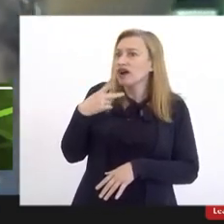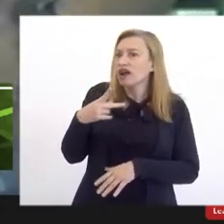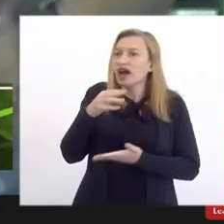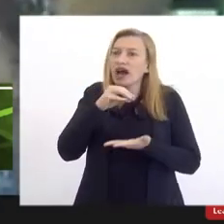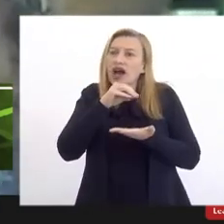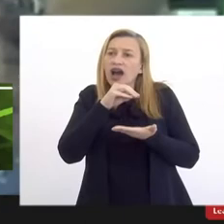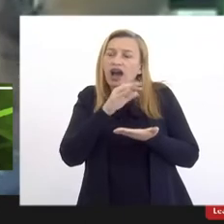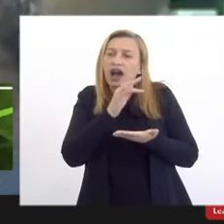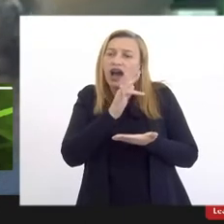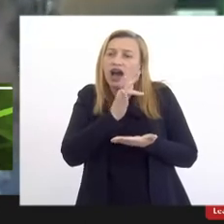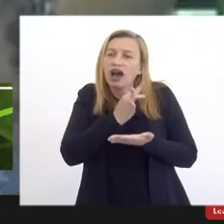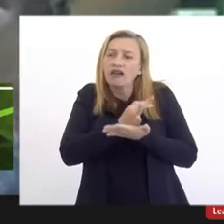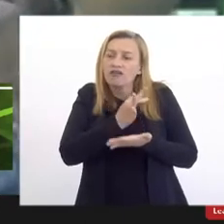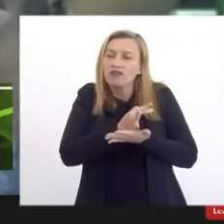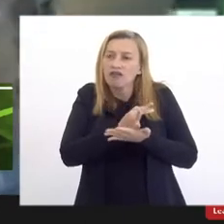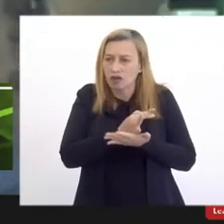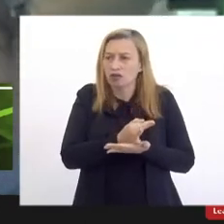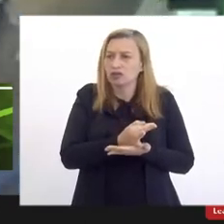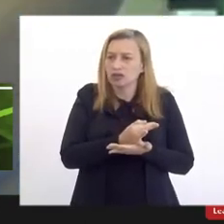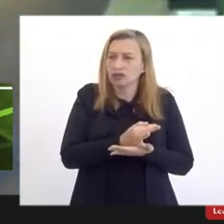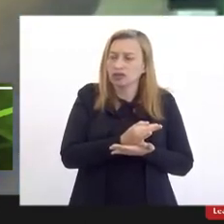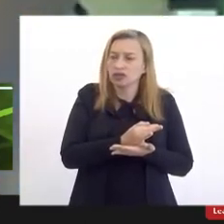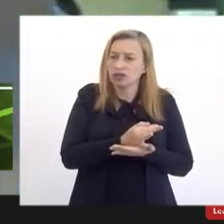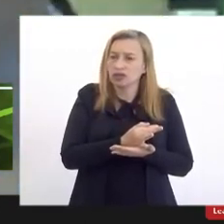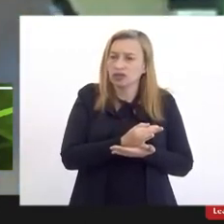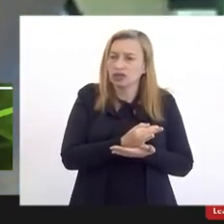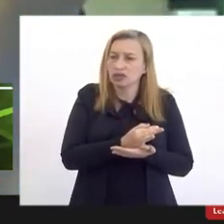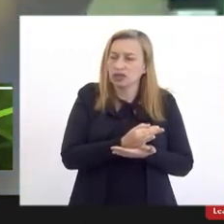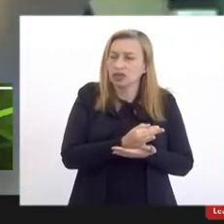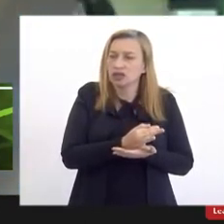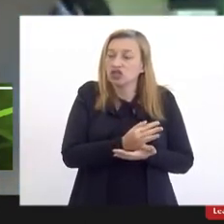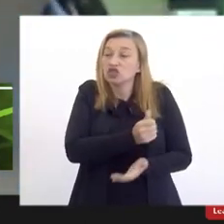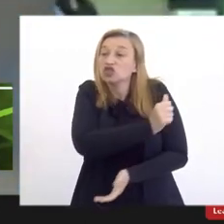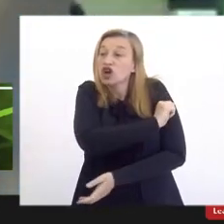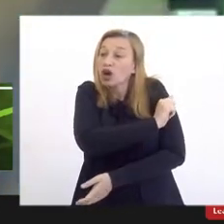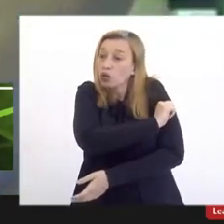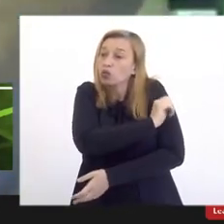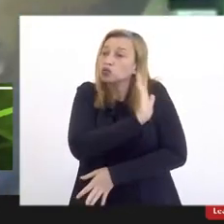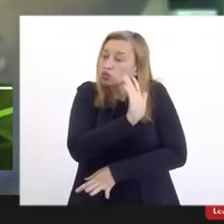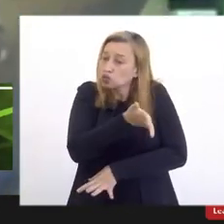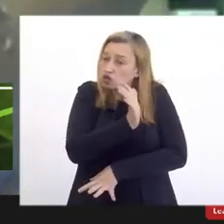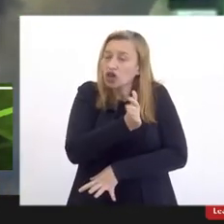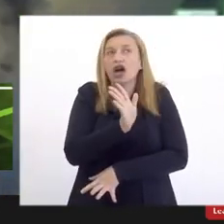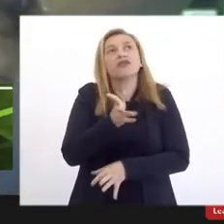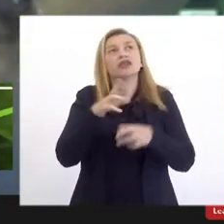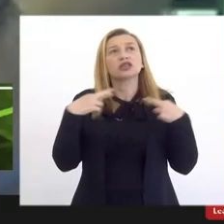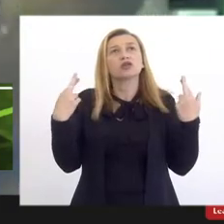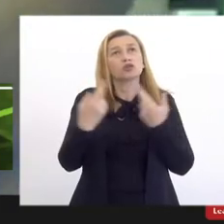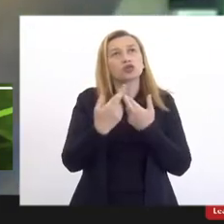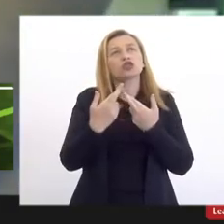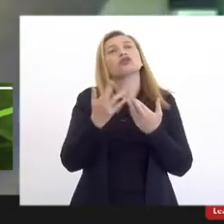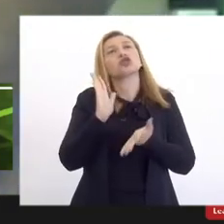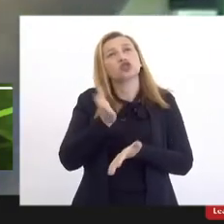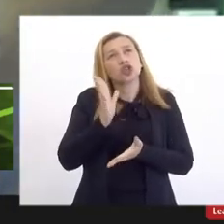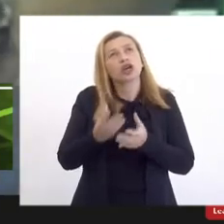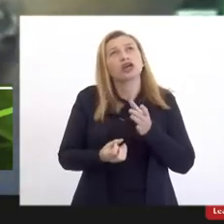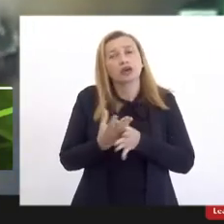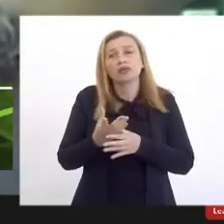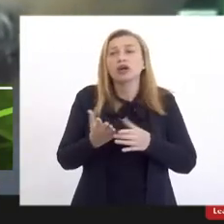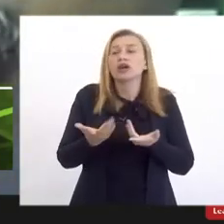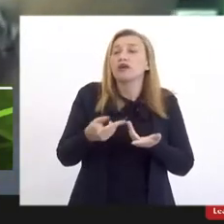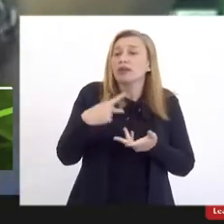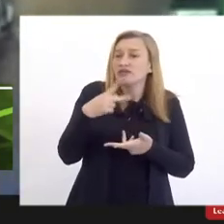falta de docentes, que hoje já o êxito estava com uma defasagem, já fizemos algumas reuniões com o vice-diretor Mário, já foi apontado, uma